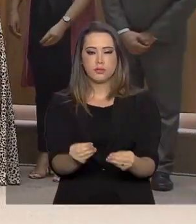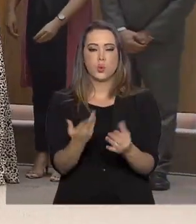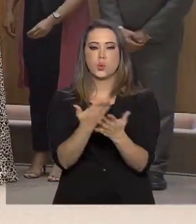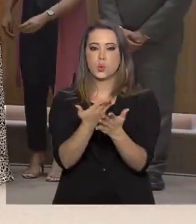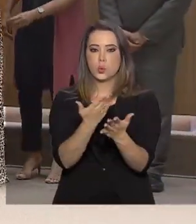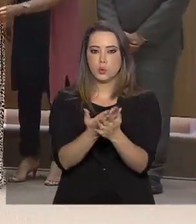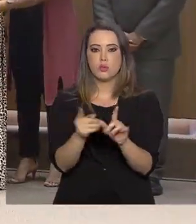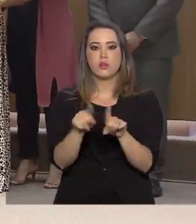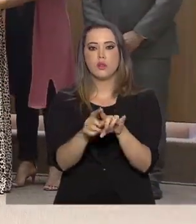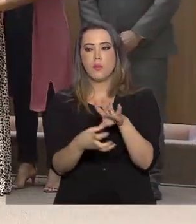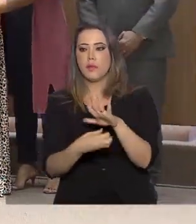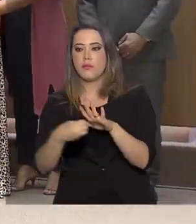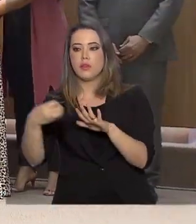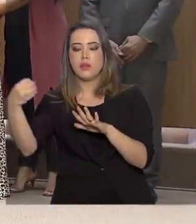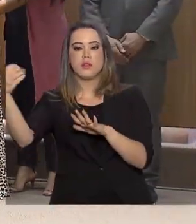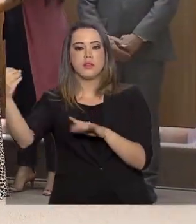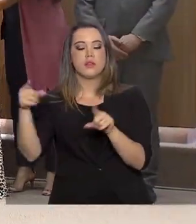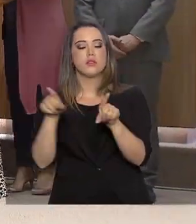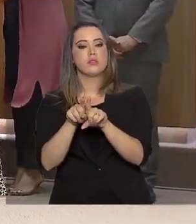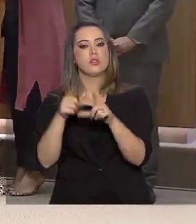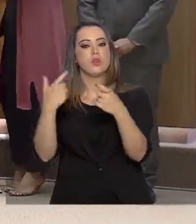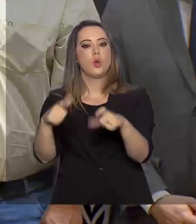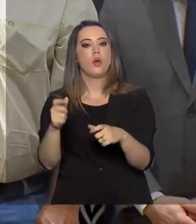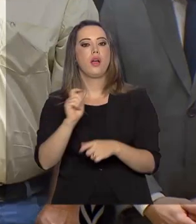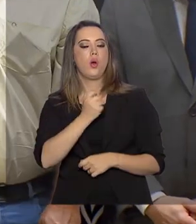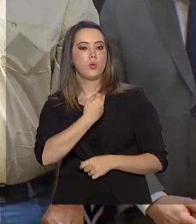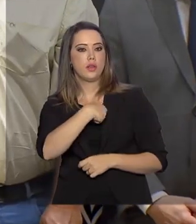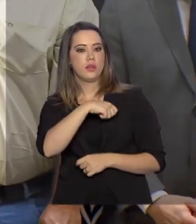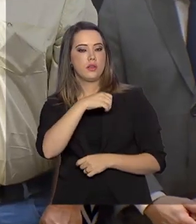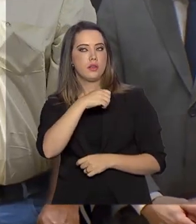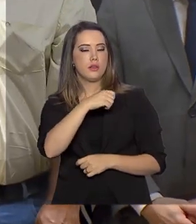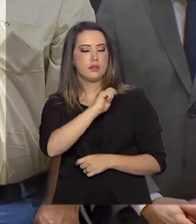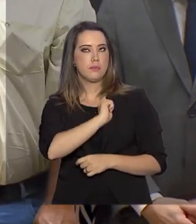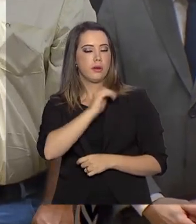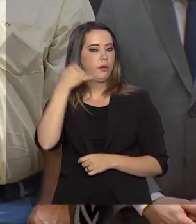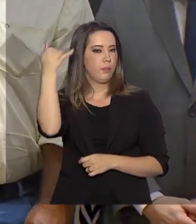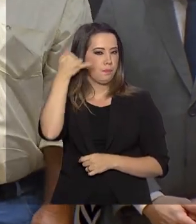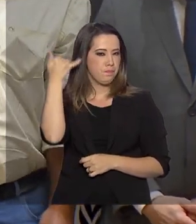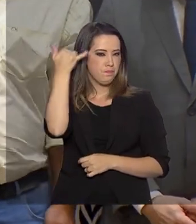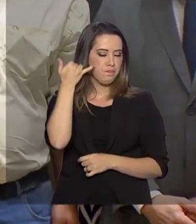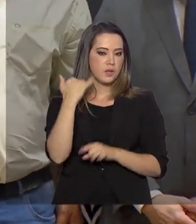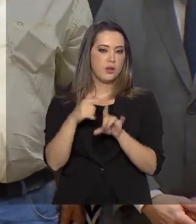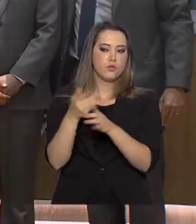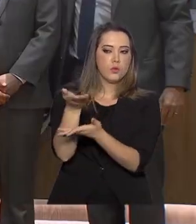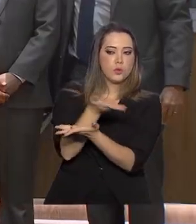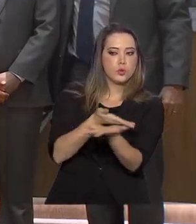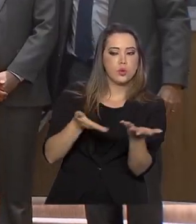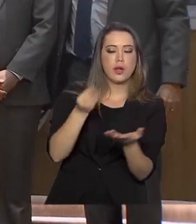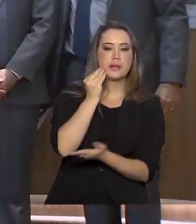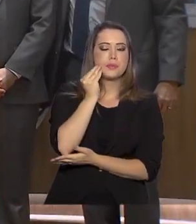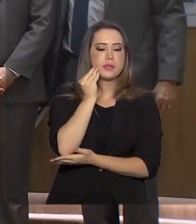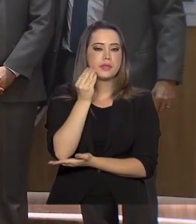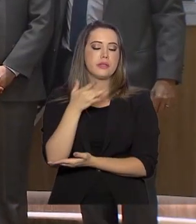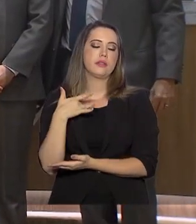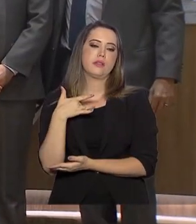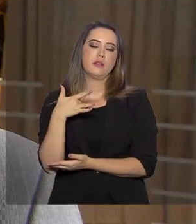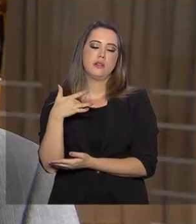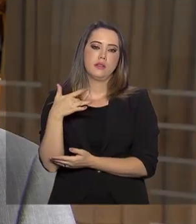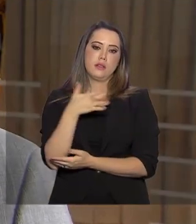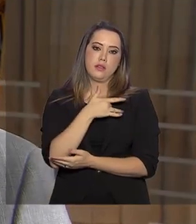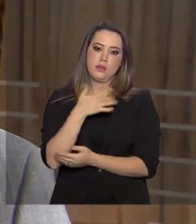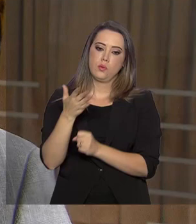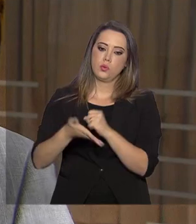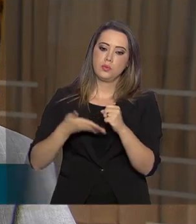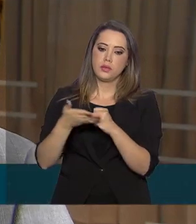uma viagem para a região de Andaluzia, na Espanha, onde vão trocar experiências de sucesso na saúde básica.